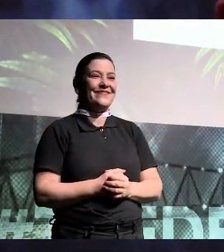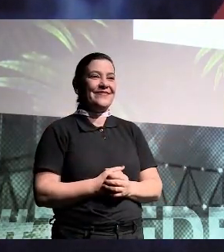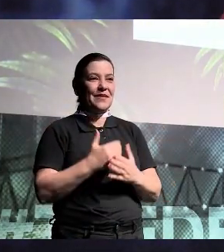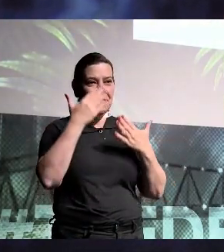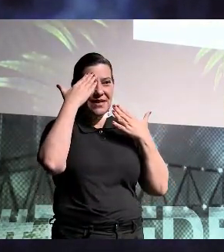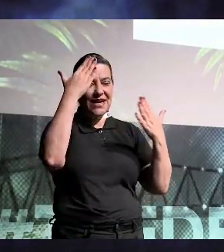Obrigada.